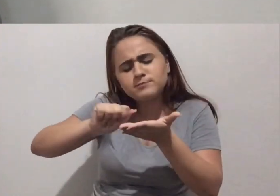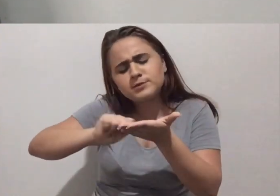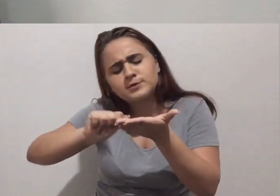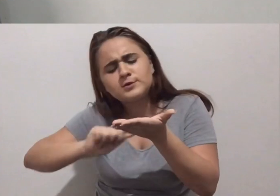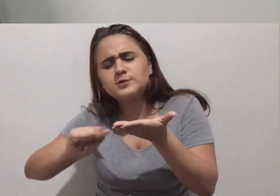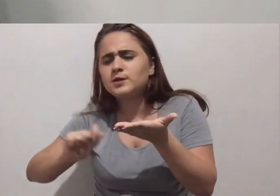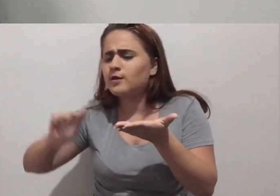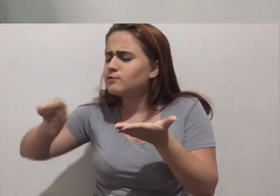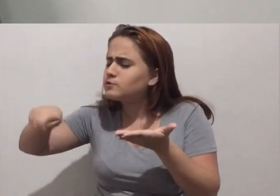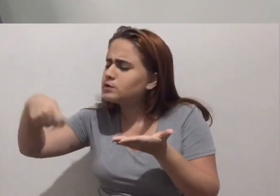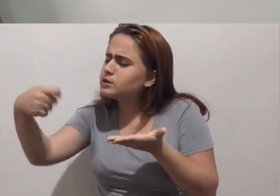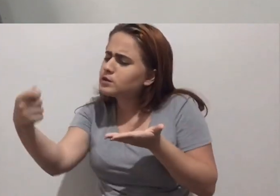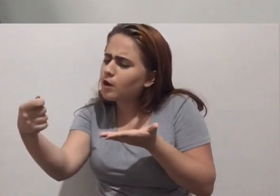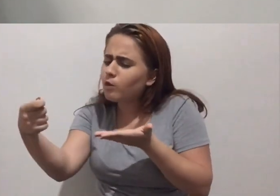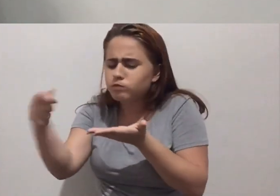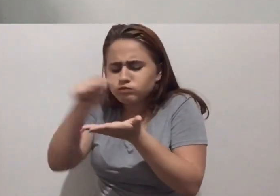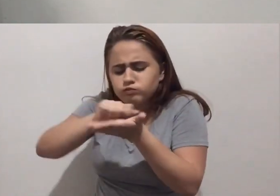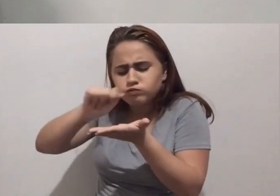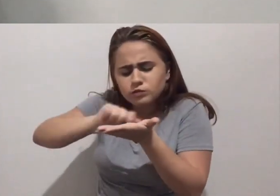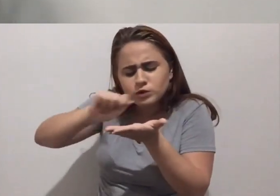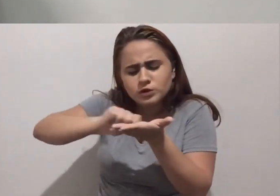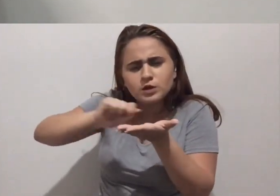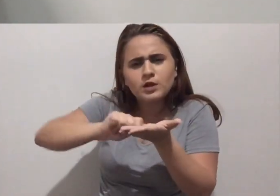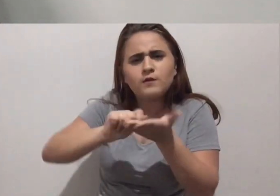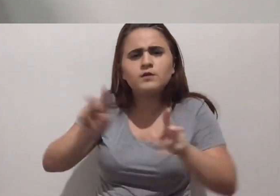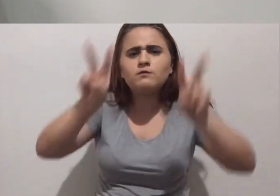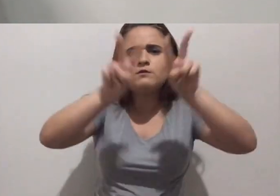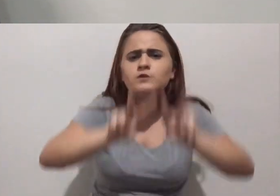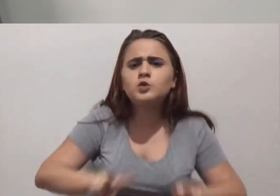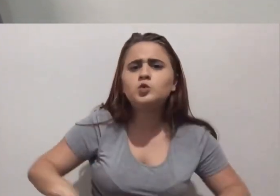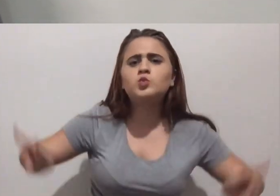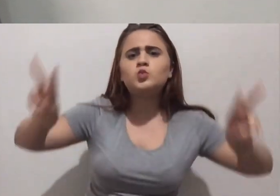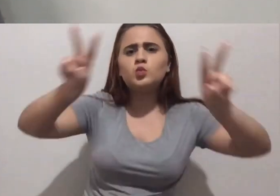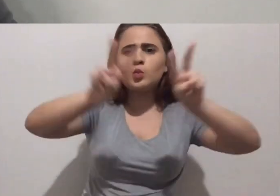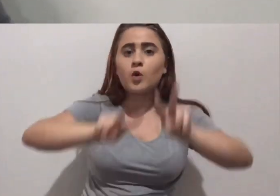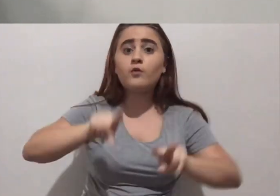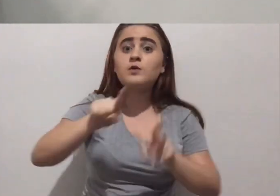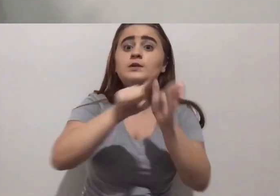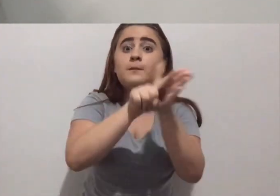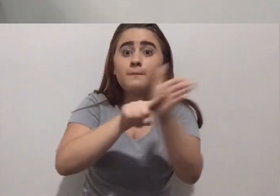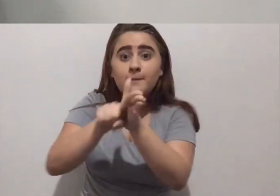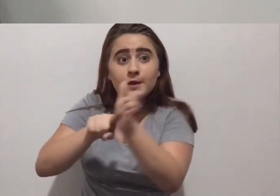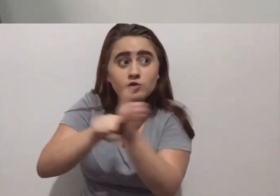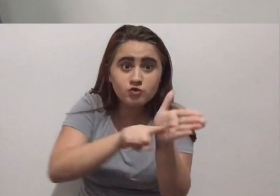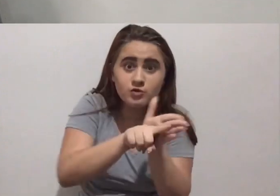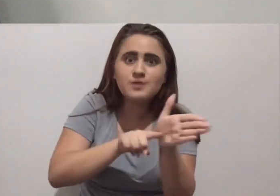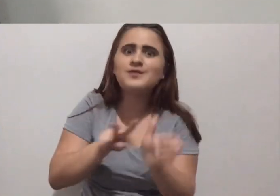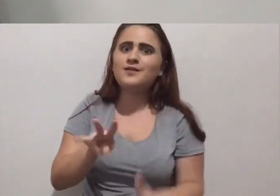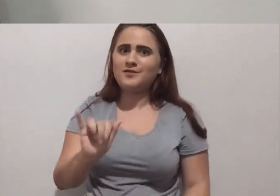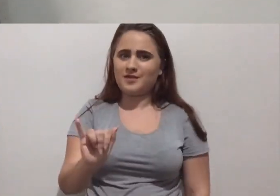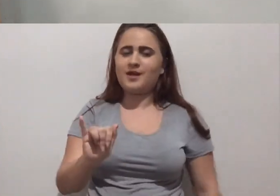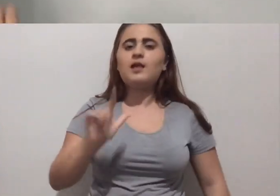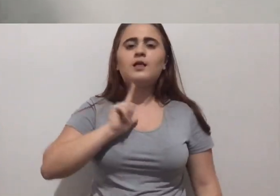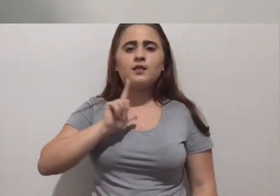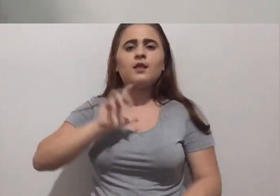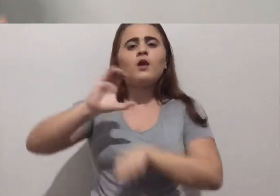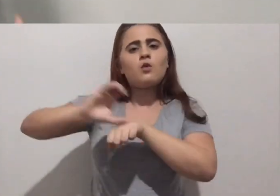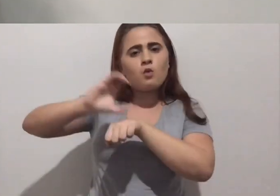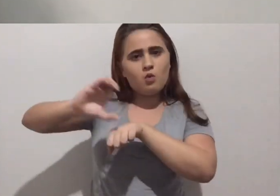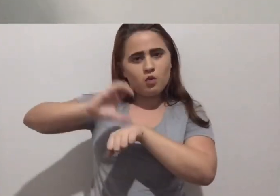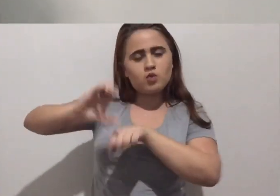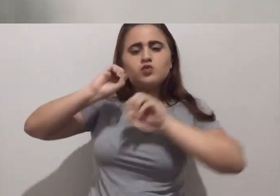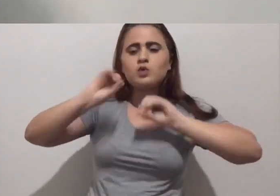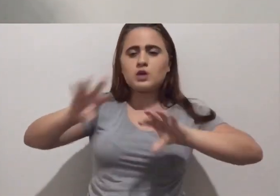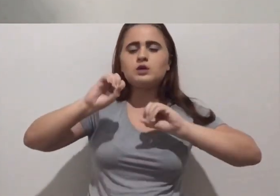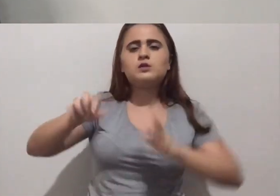escrever os sinais, né, de uma forma mais visual, vamos dizer assim, tá? Vai lá pesquisar. Existem cursos próprios